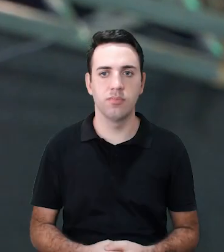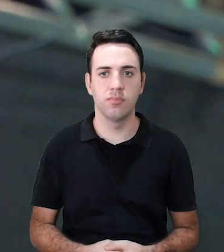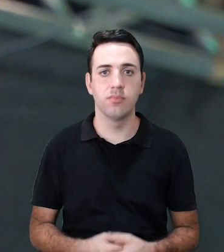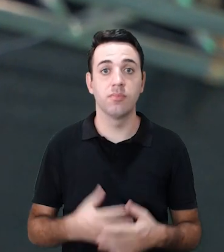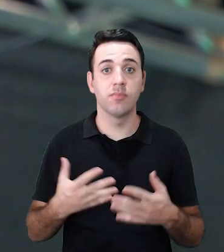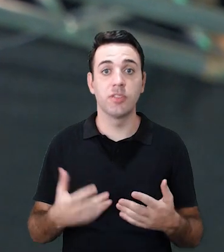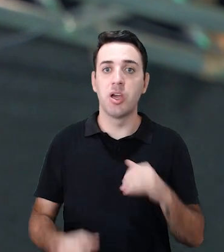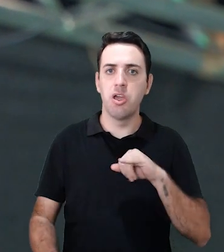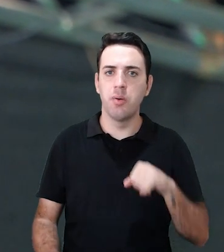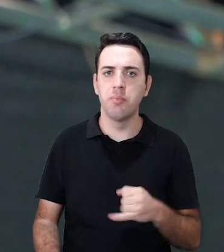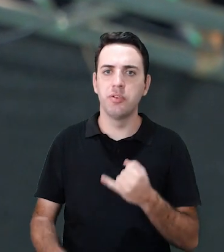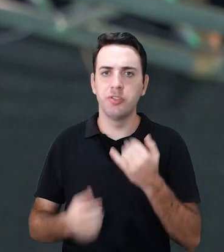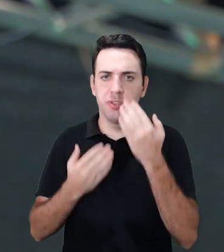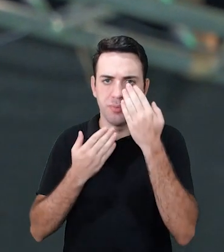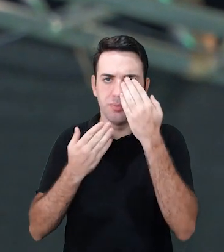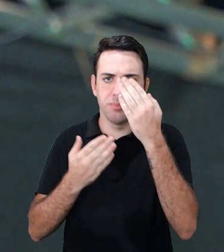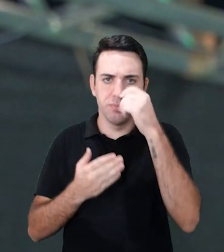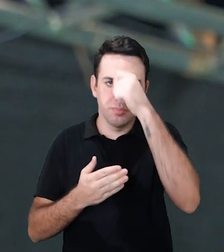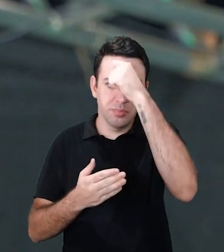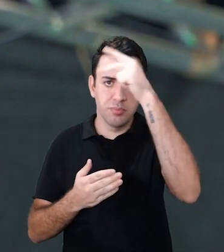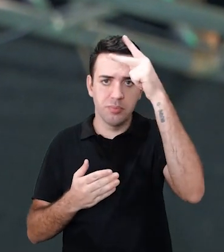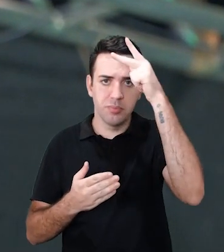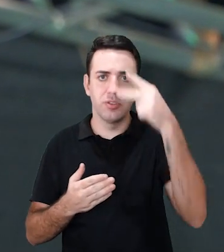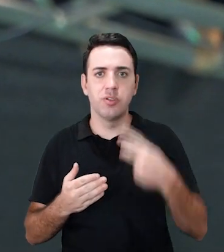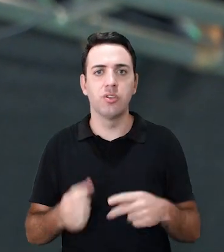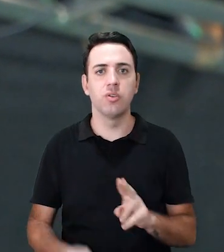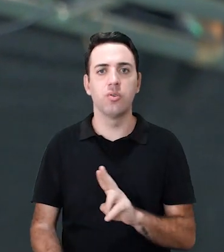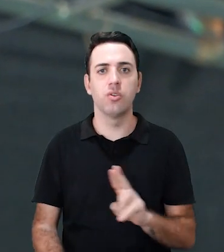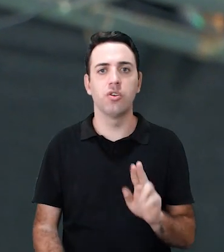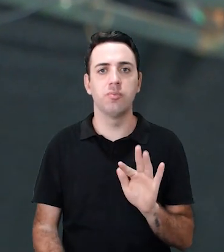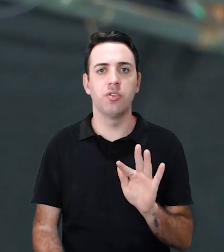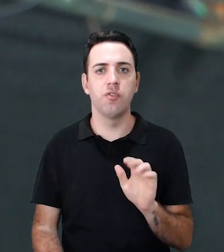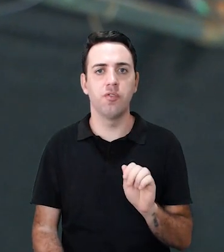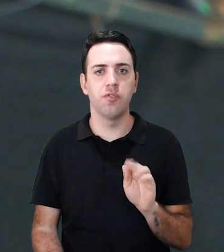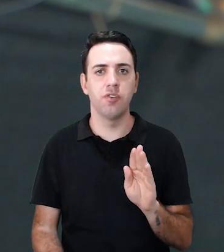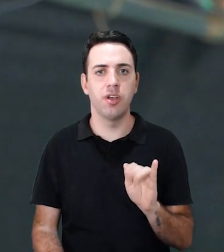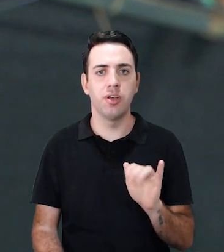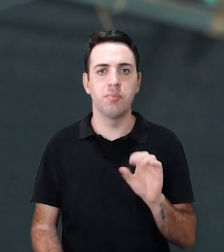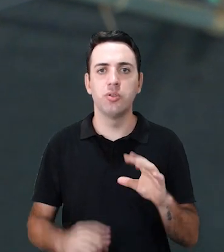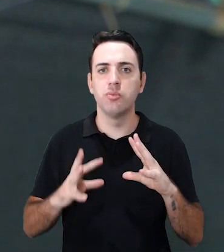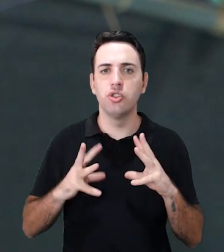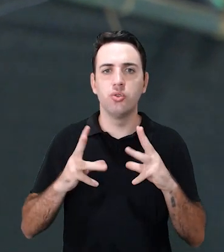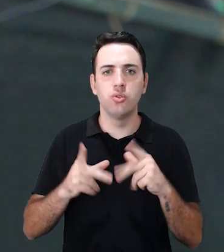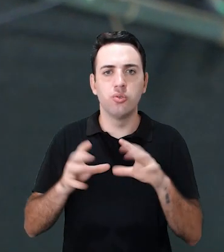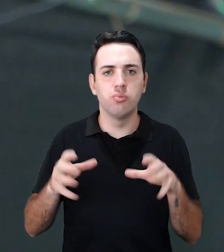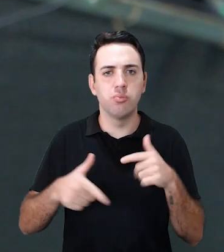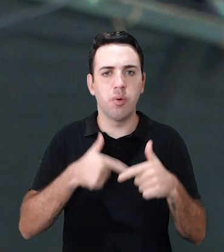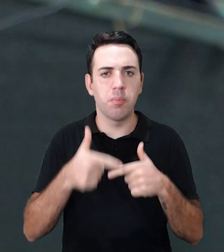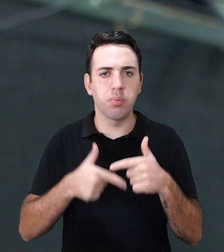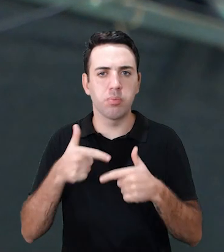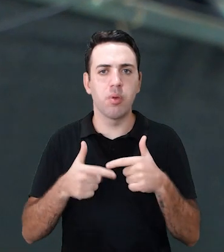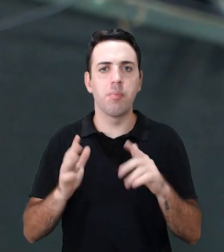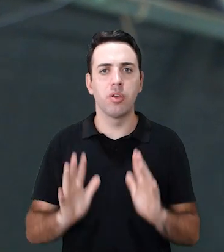Aproveito para agradecer demais ao nosso prefeito Fábio e a todos que trabalharam para que